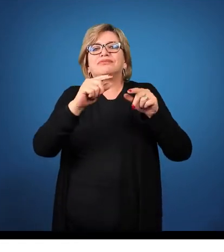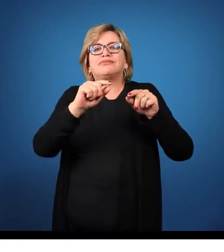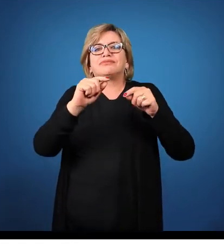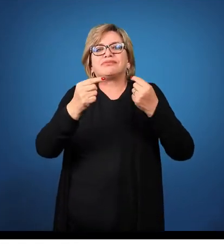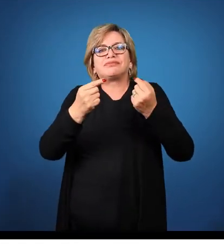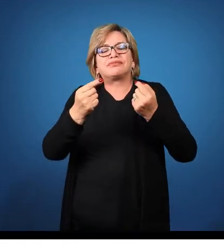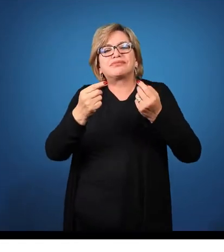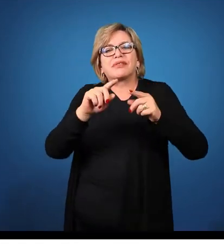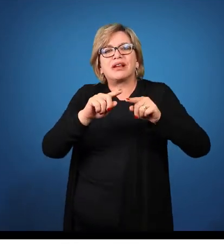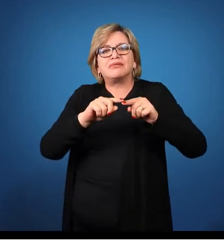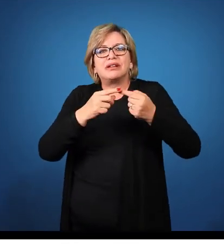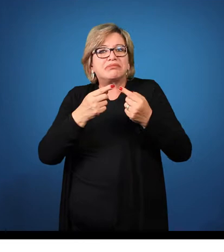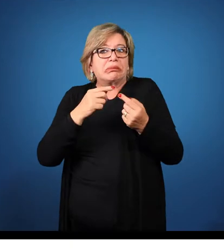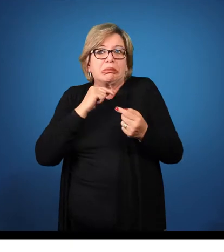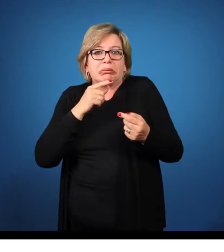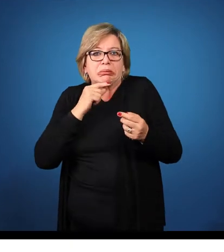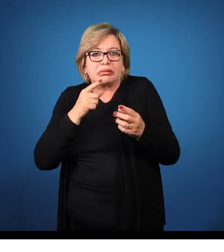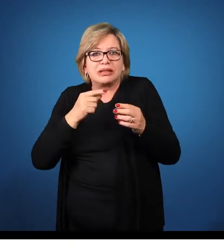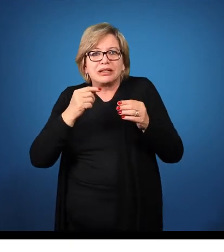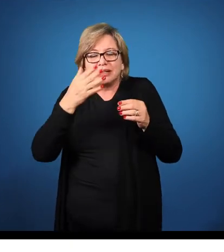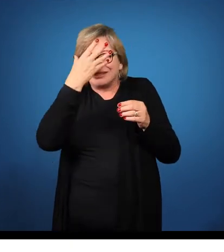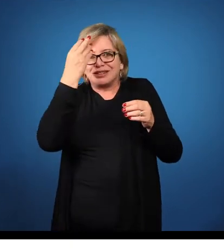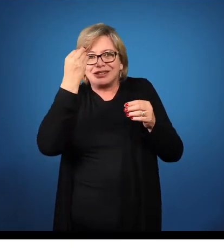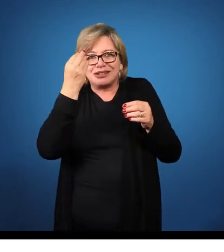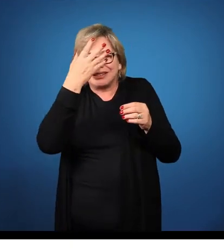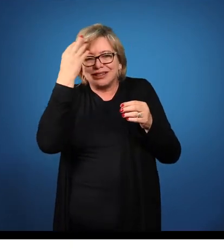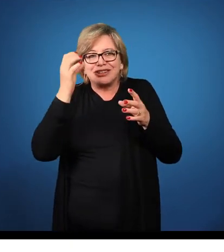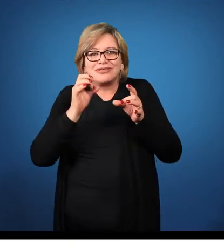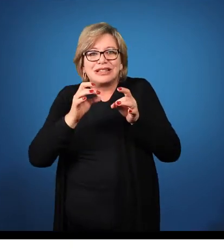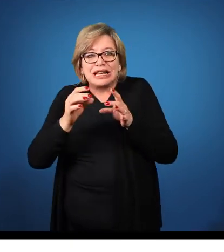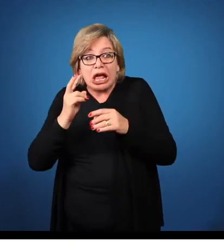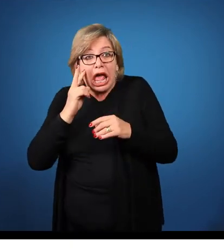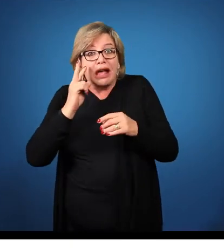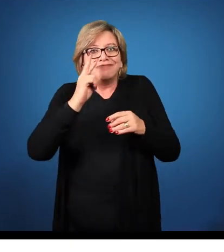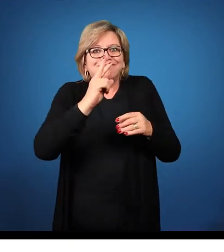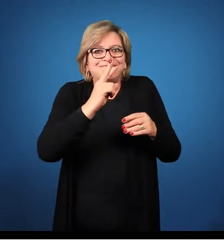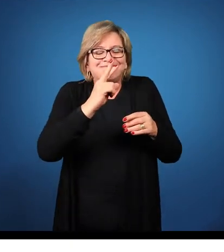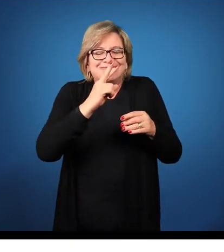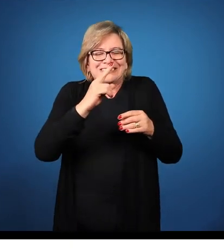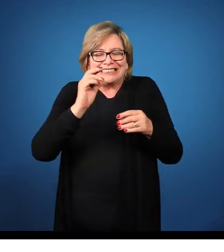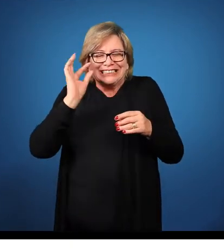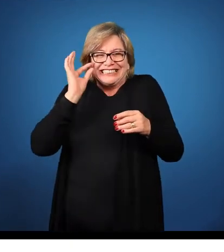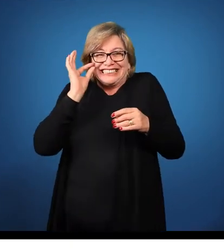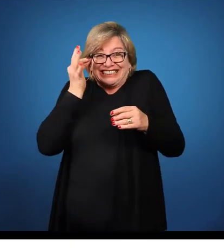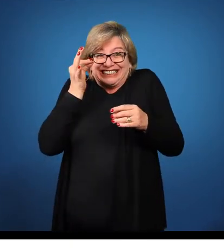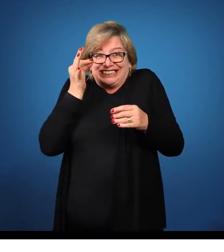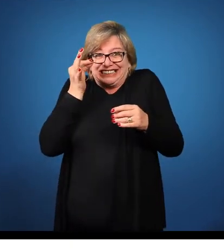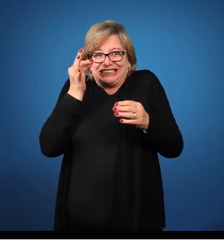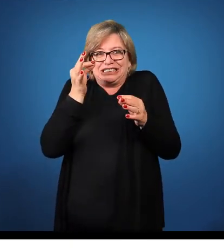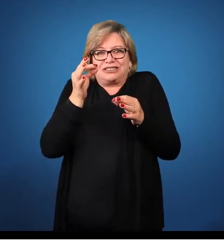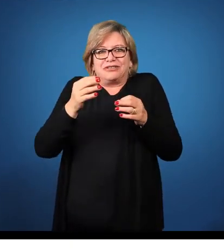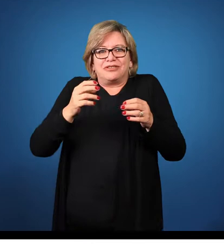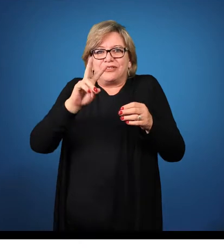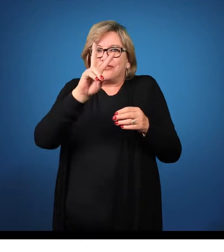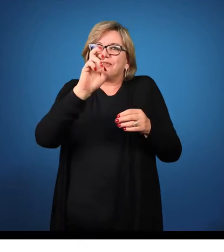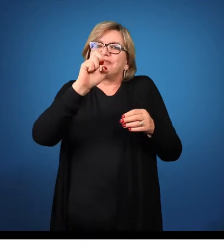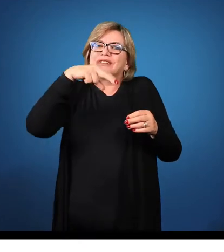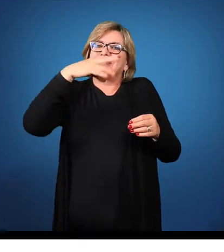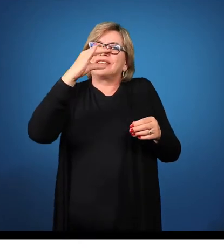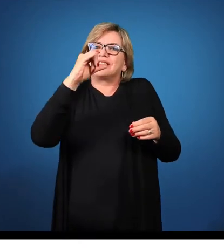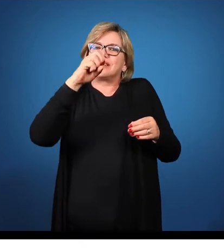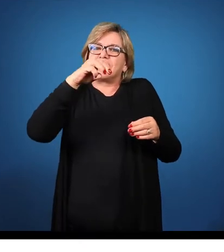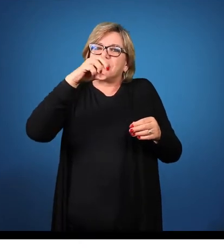e eles simplesmente não venderam. Aí quando foram ver, esse produto já estava próximo com